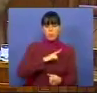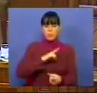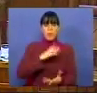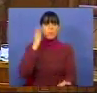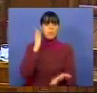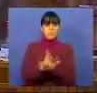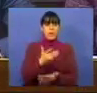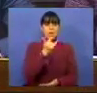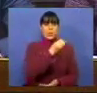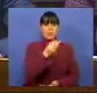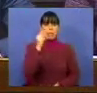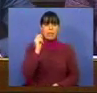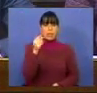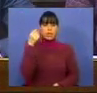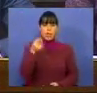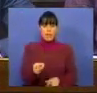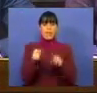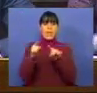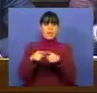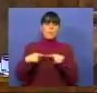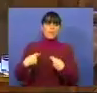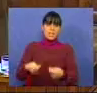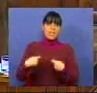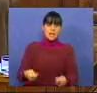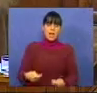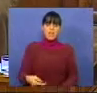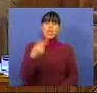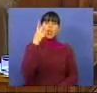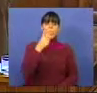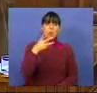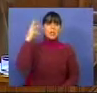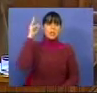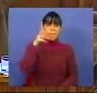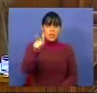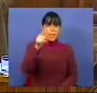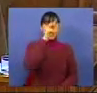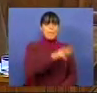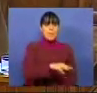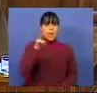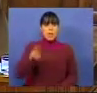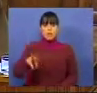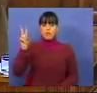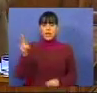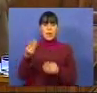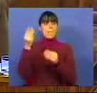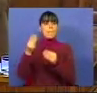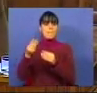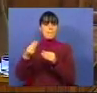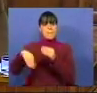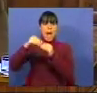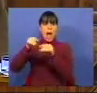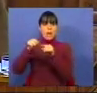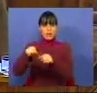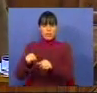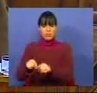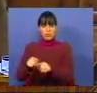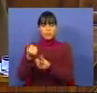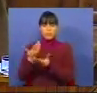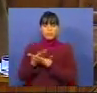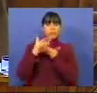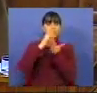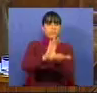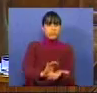2039 em que se vão gastar 2 mil milhões de euros a mais porque se